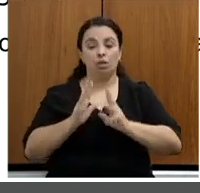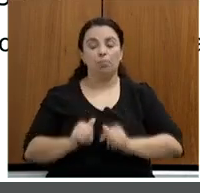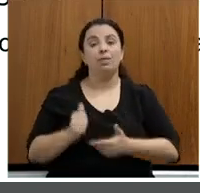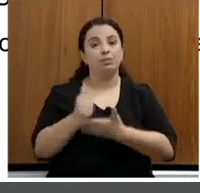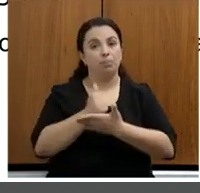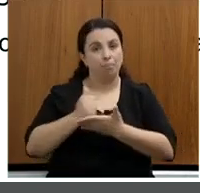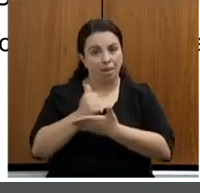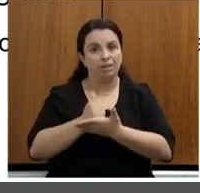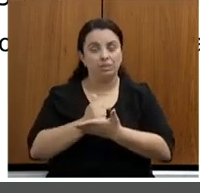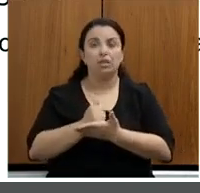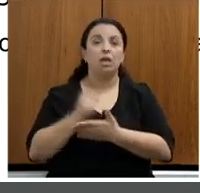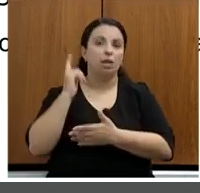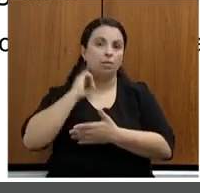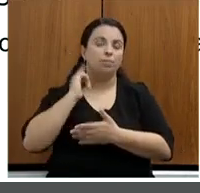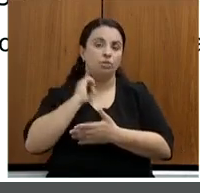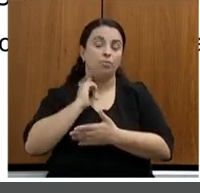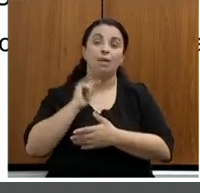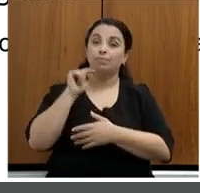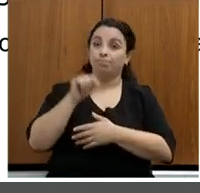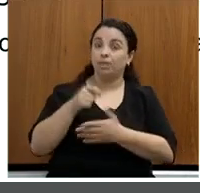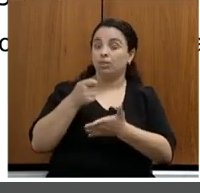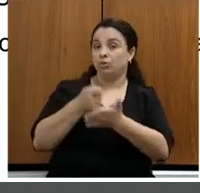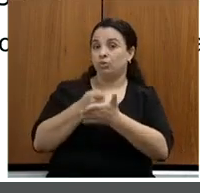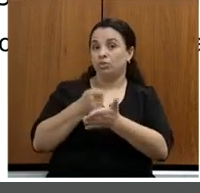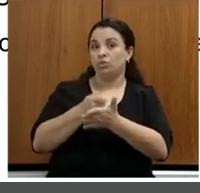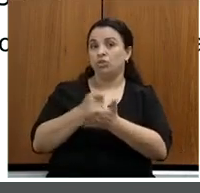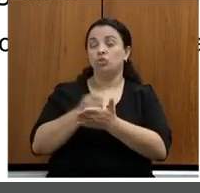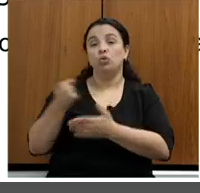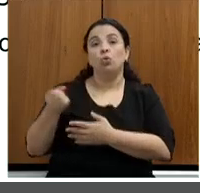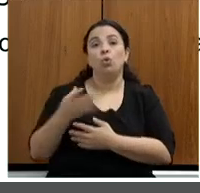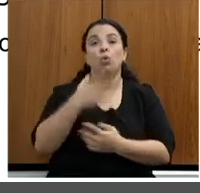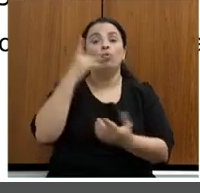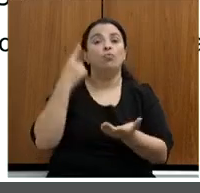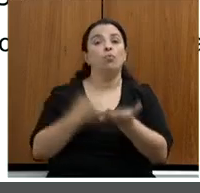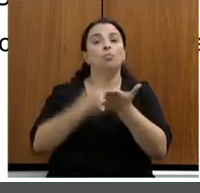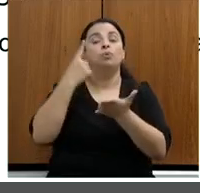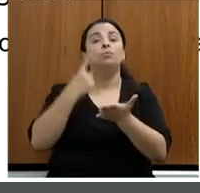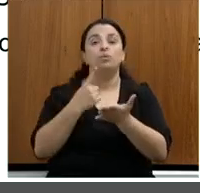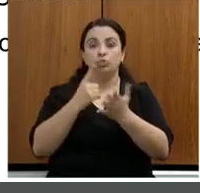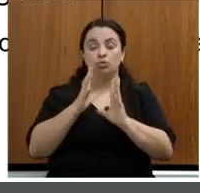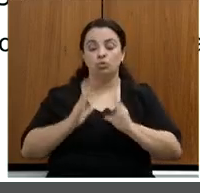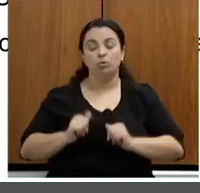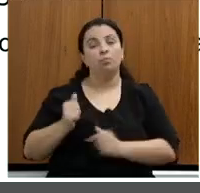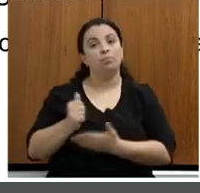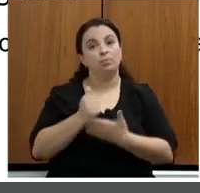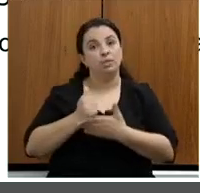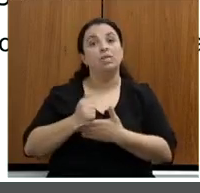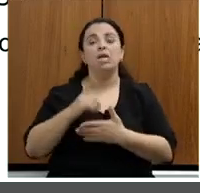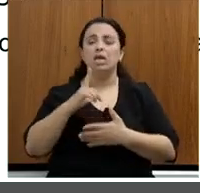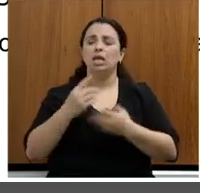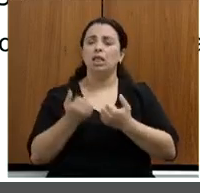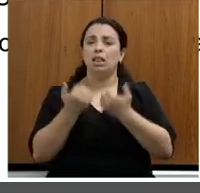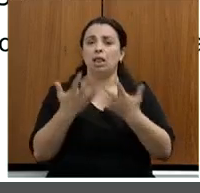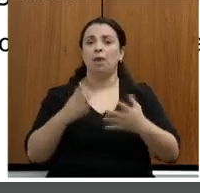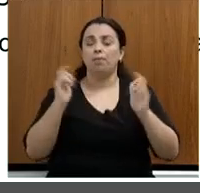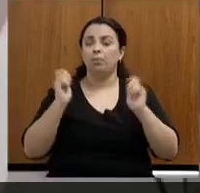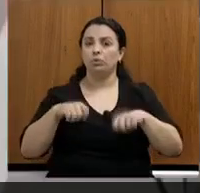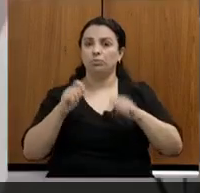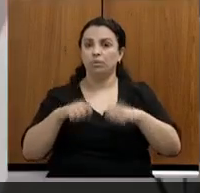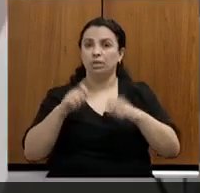Essa é uma exigência do novo marco do saneamento que traz a possibilidade de prestação de serviço